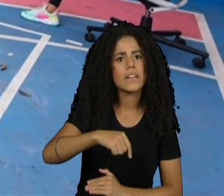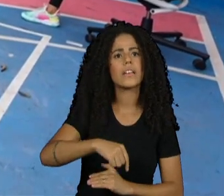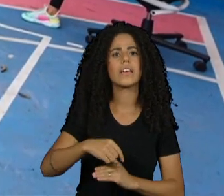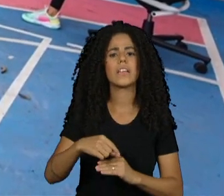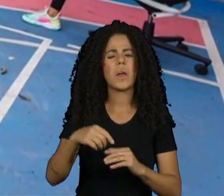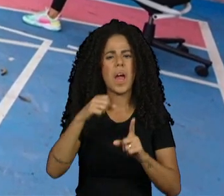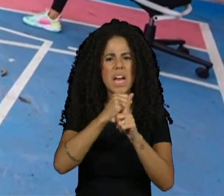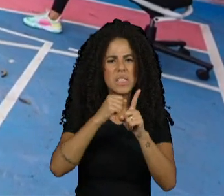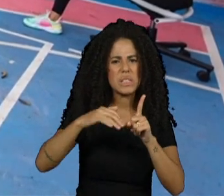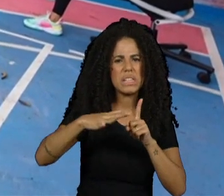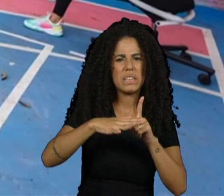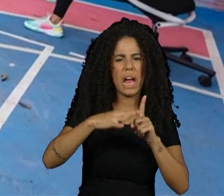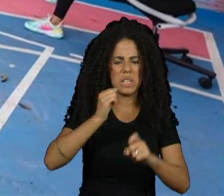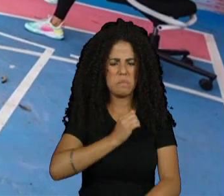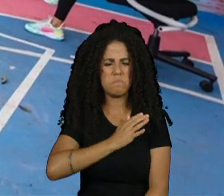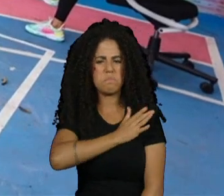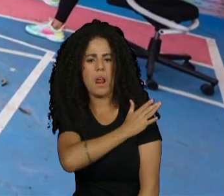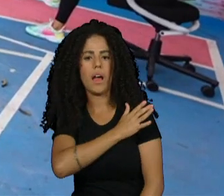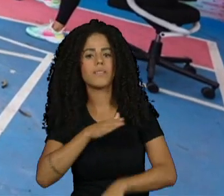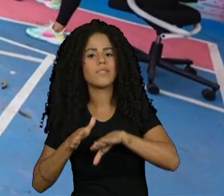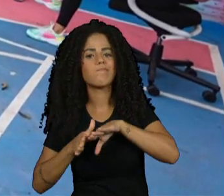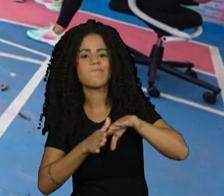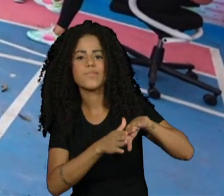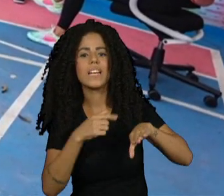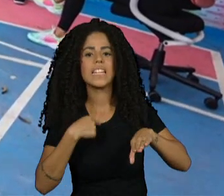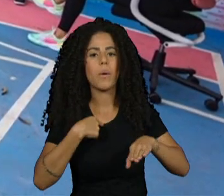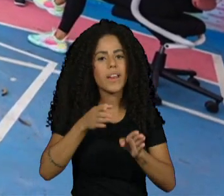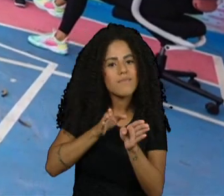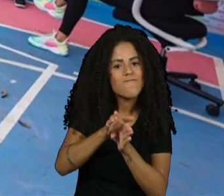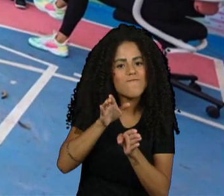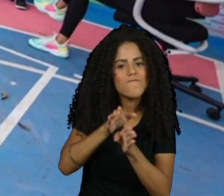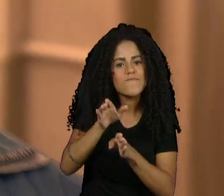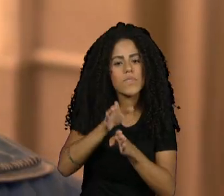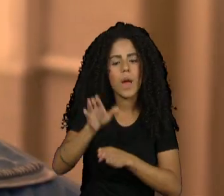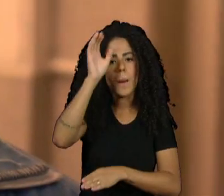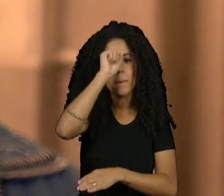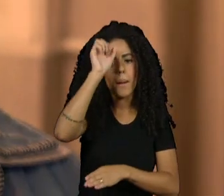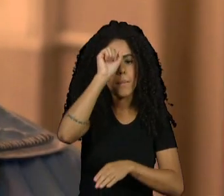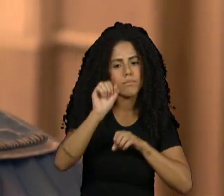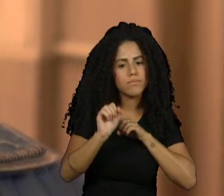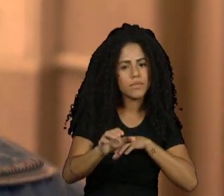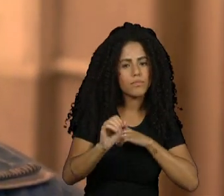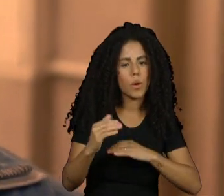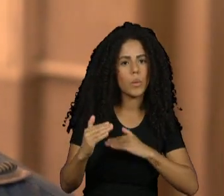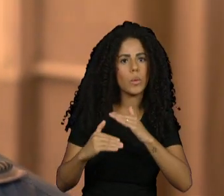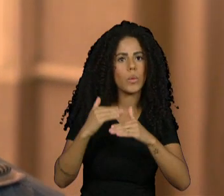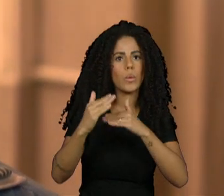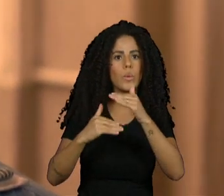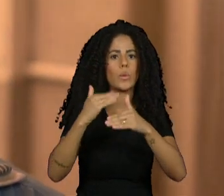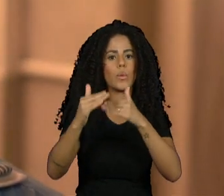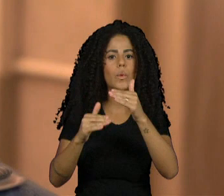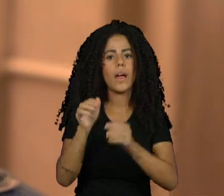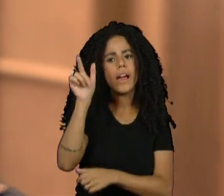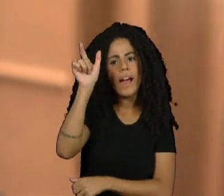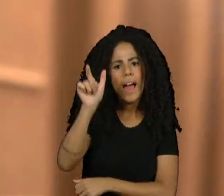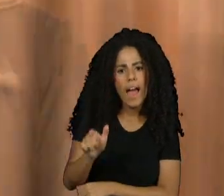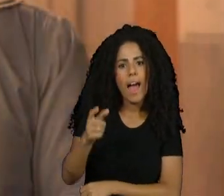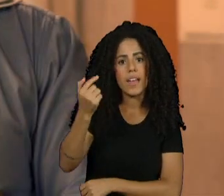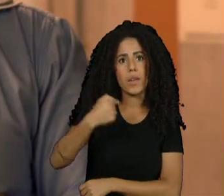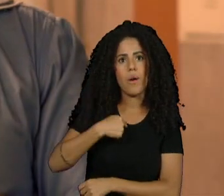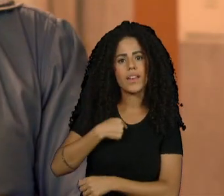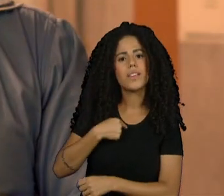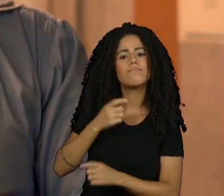preconceituosa. É um processo de avanço para mim, então, quando sou cidadão, porque, diante dessa pele branca e dessas possibilidades que a vida me deu,